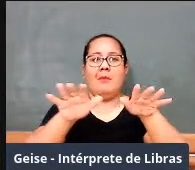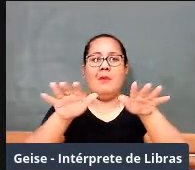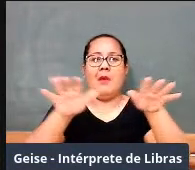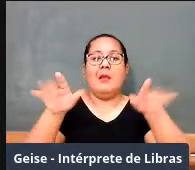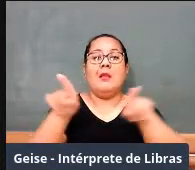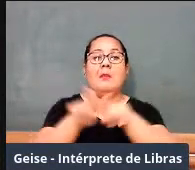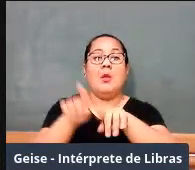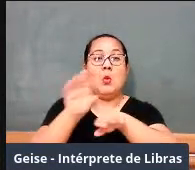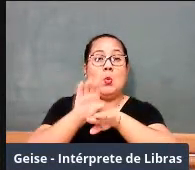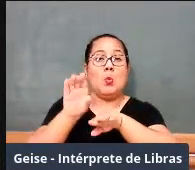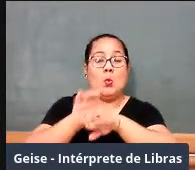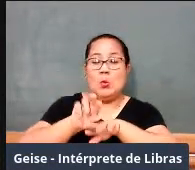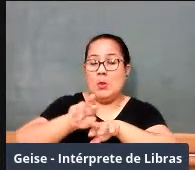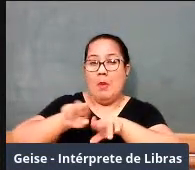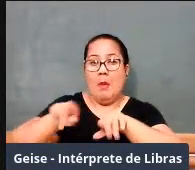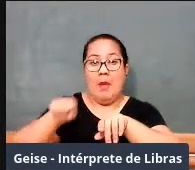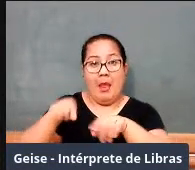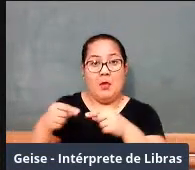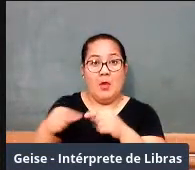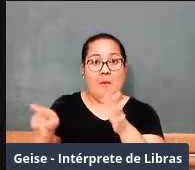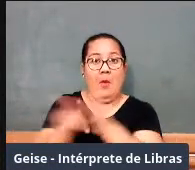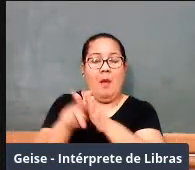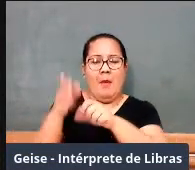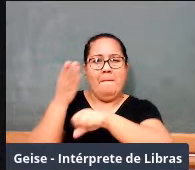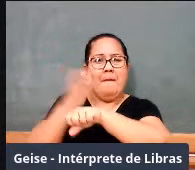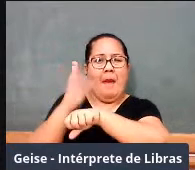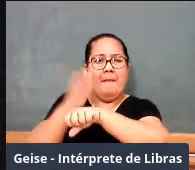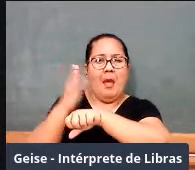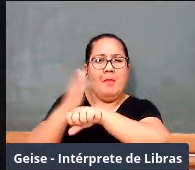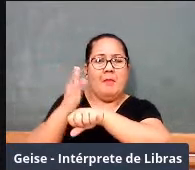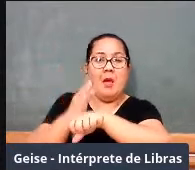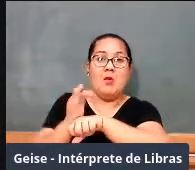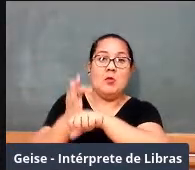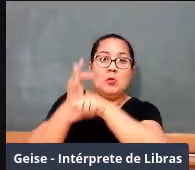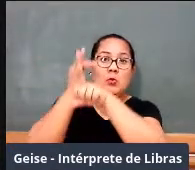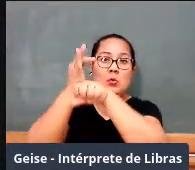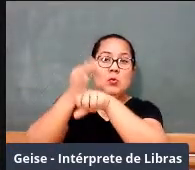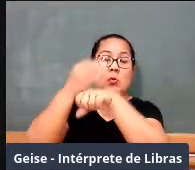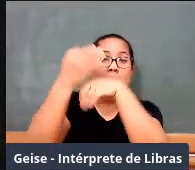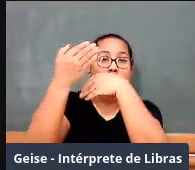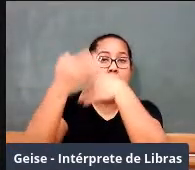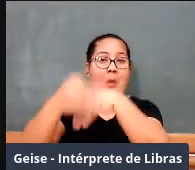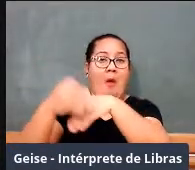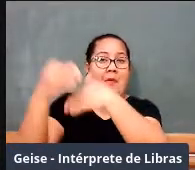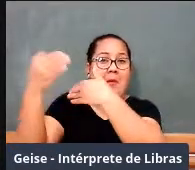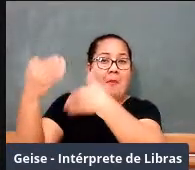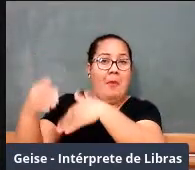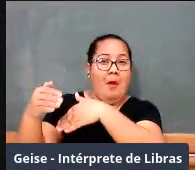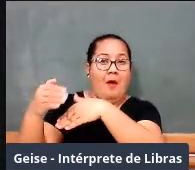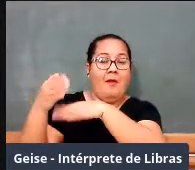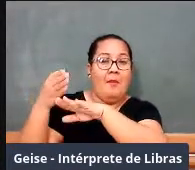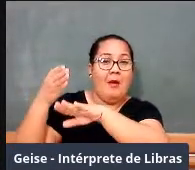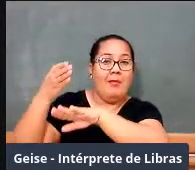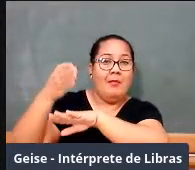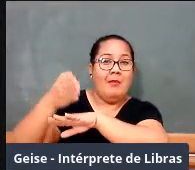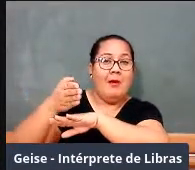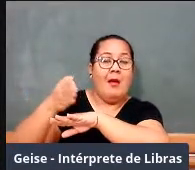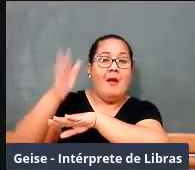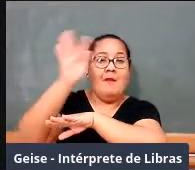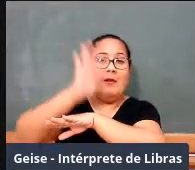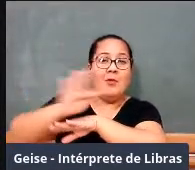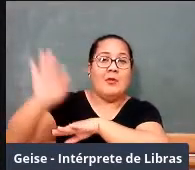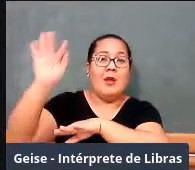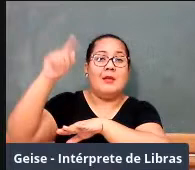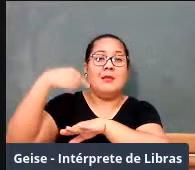que vão preparar alunos para fazer exames que têm em vista ingresso na faculdade de